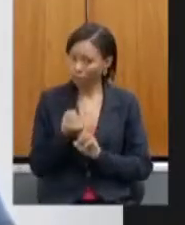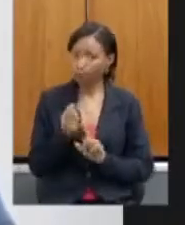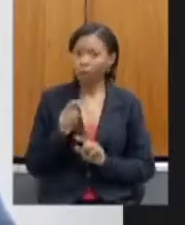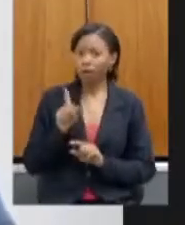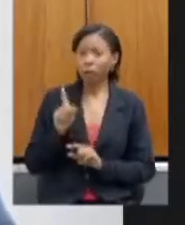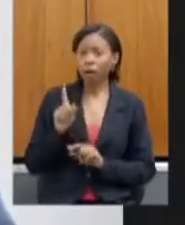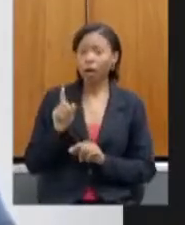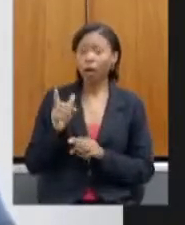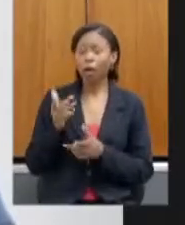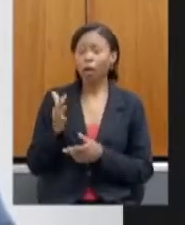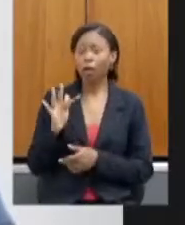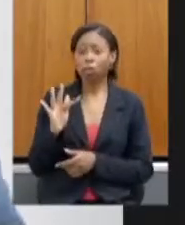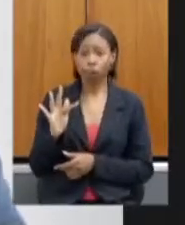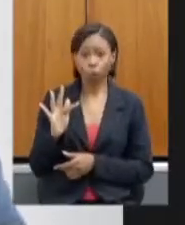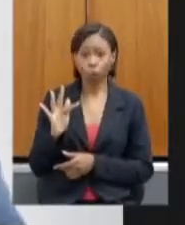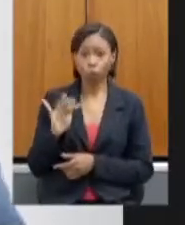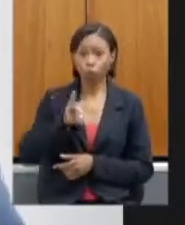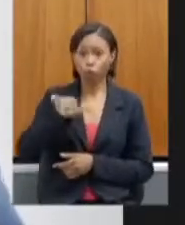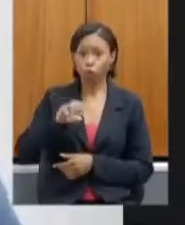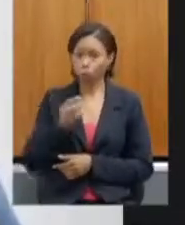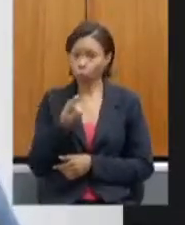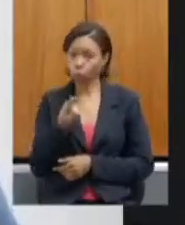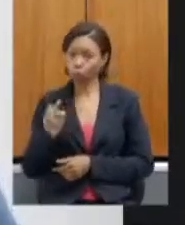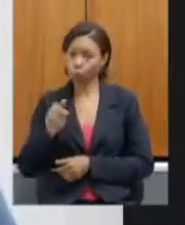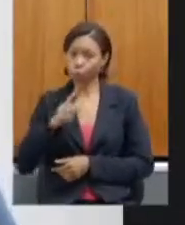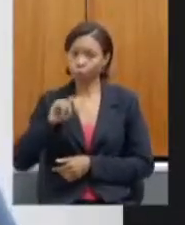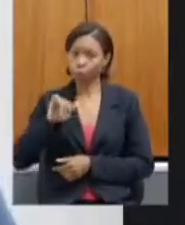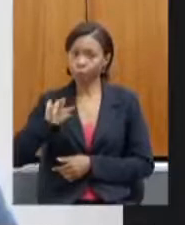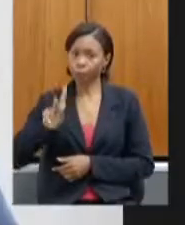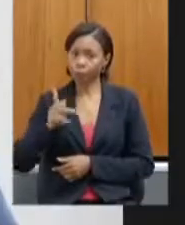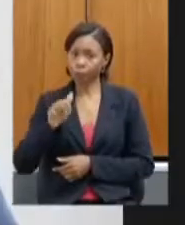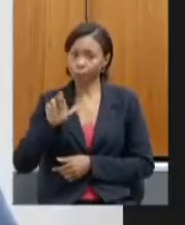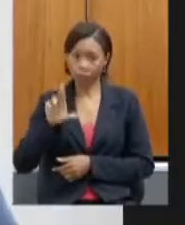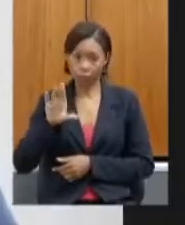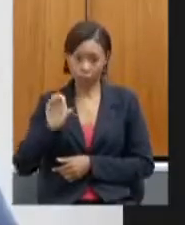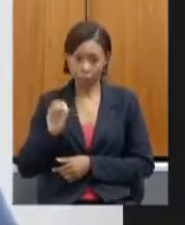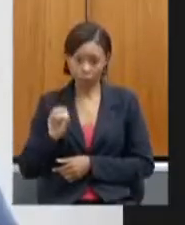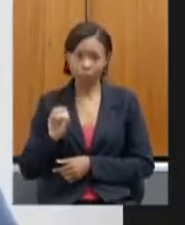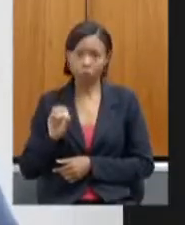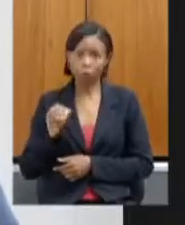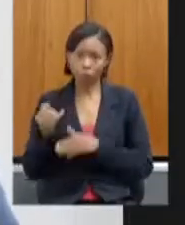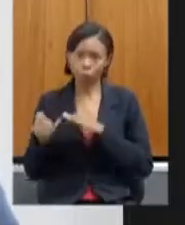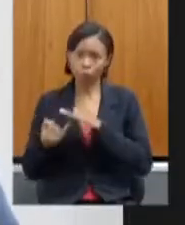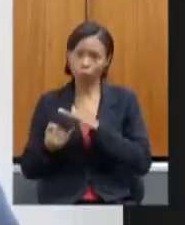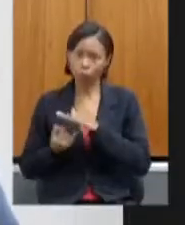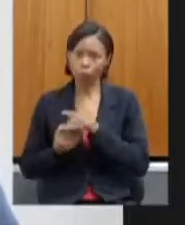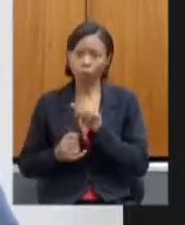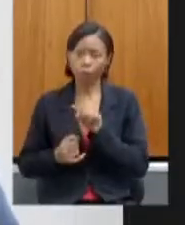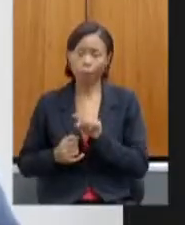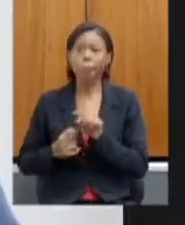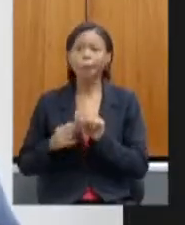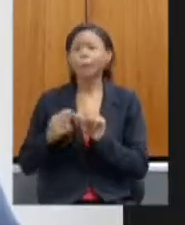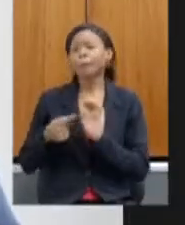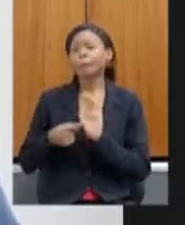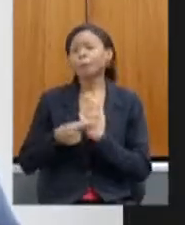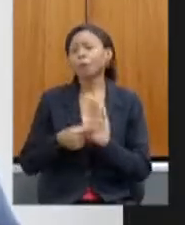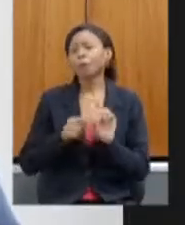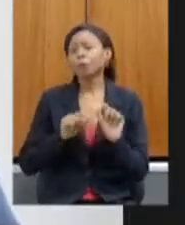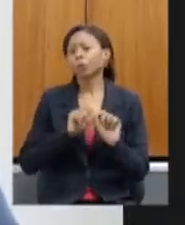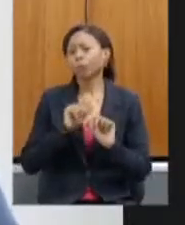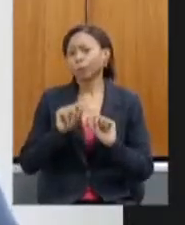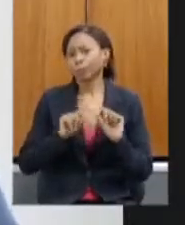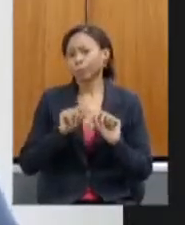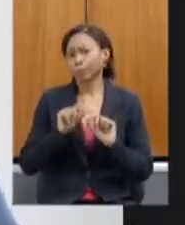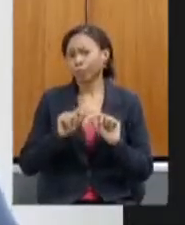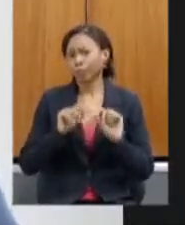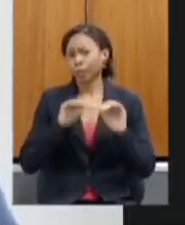Estado, Observatórios de Desigualdades Sociais, ele revela que a curva, só com